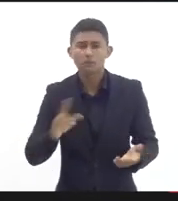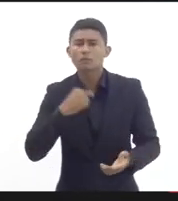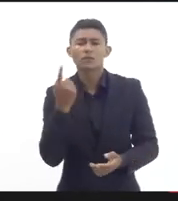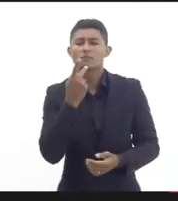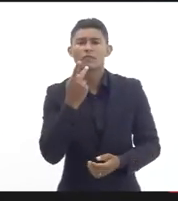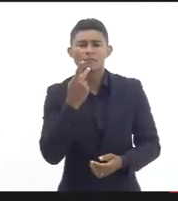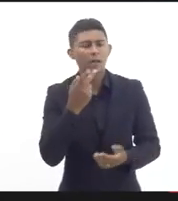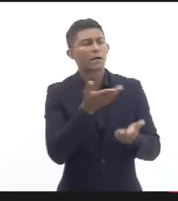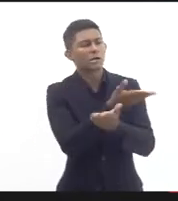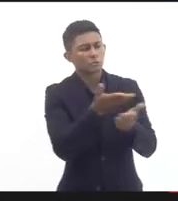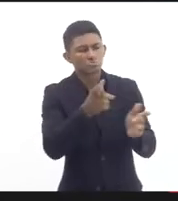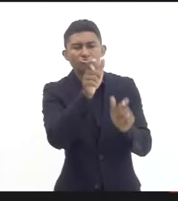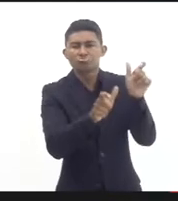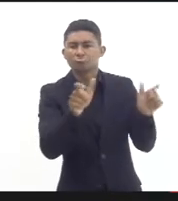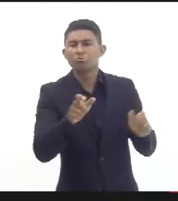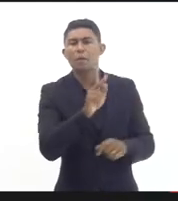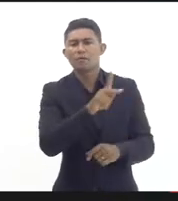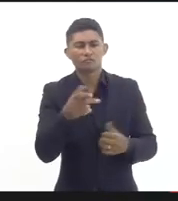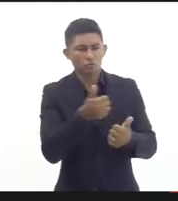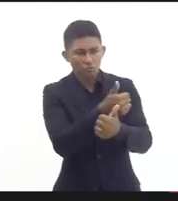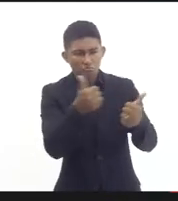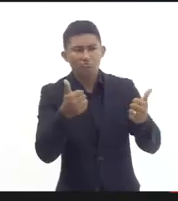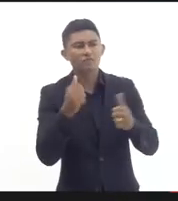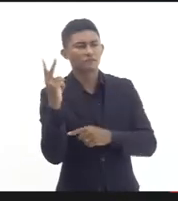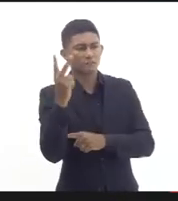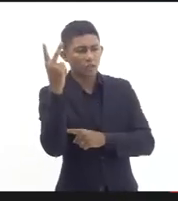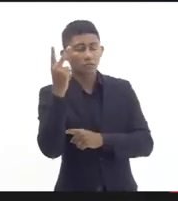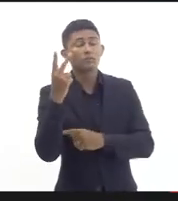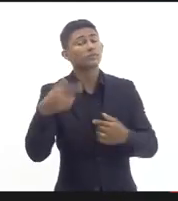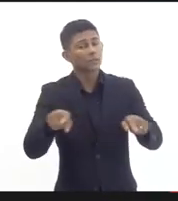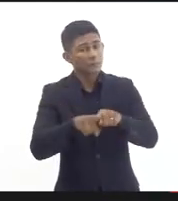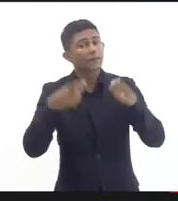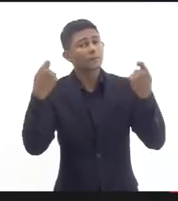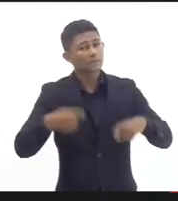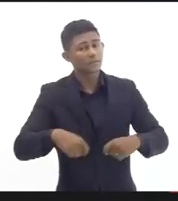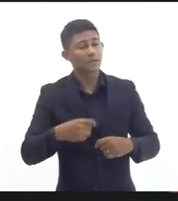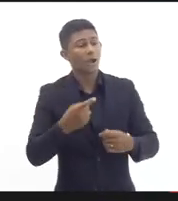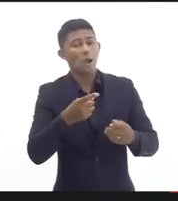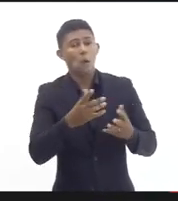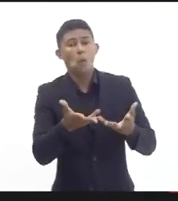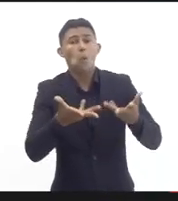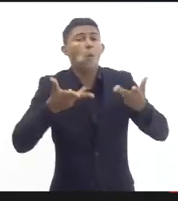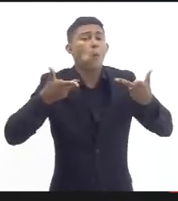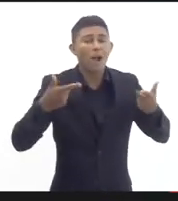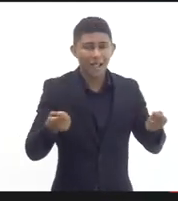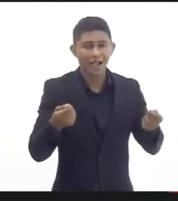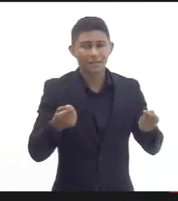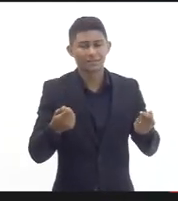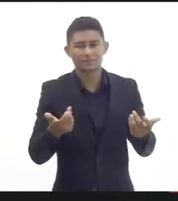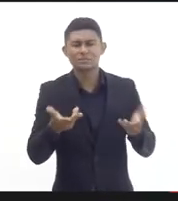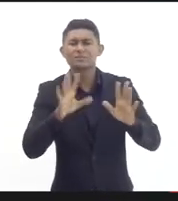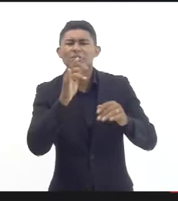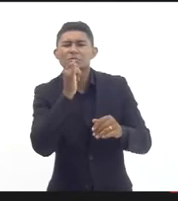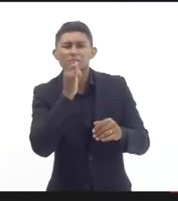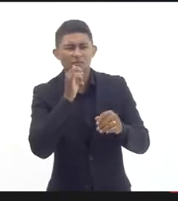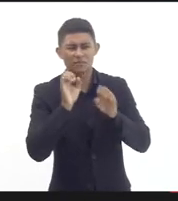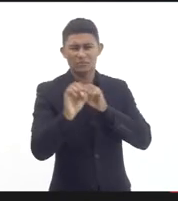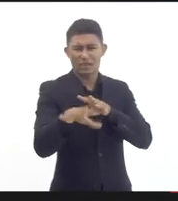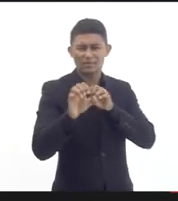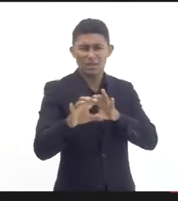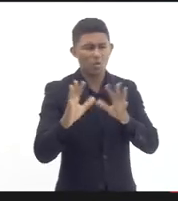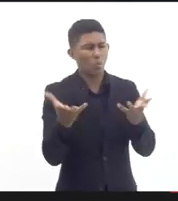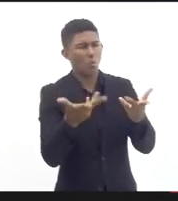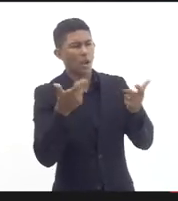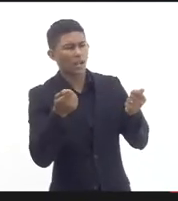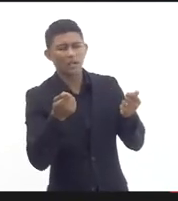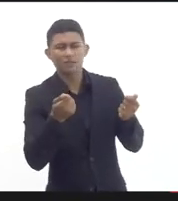a gente tem que falar também em investimento em qualidade e não dá para ter qualidade na educação se não tem professor então é um